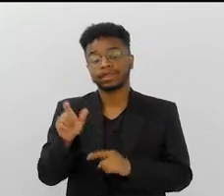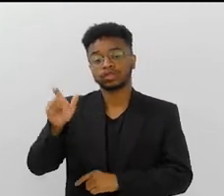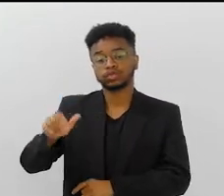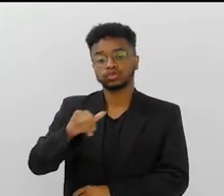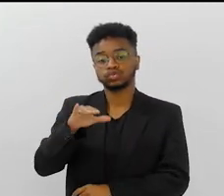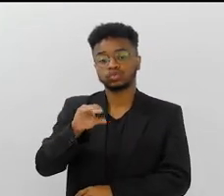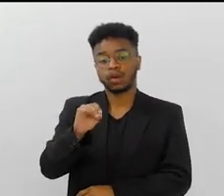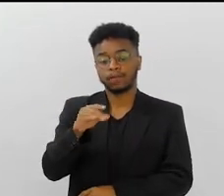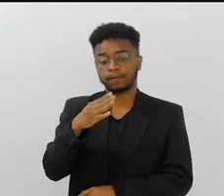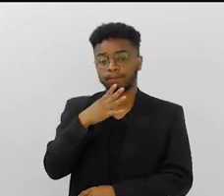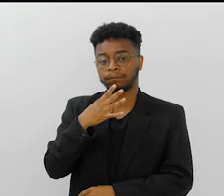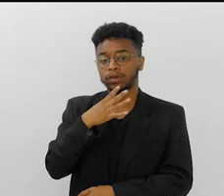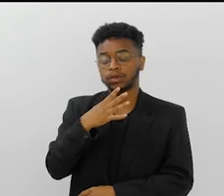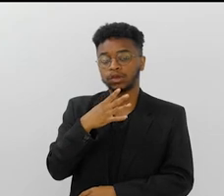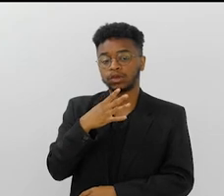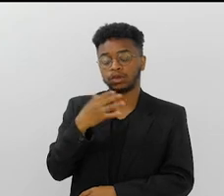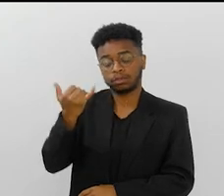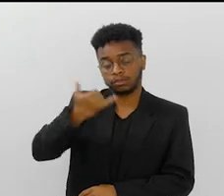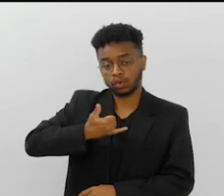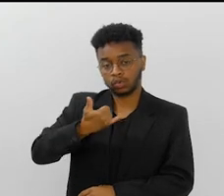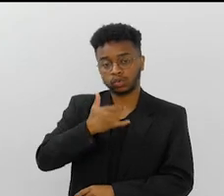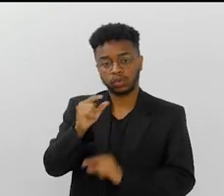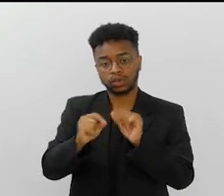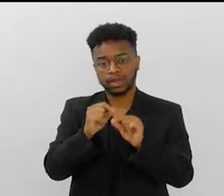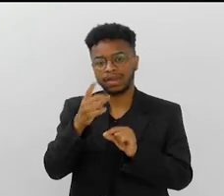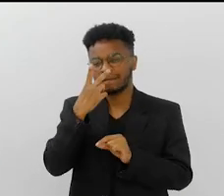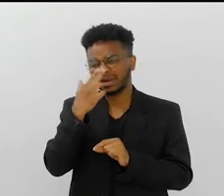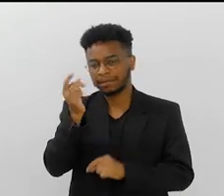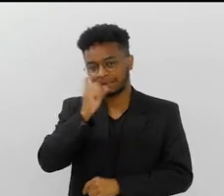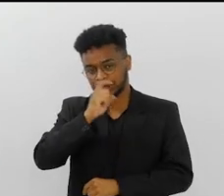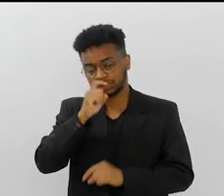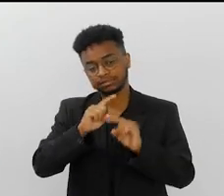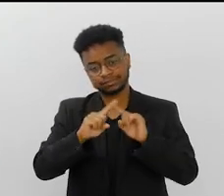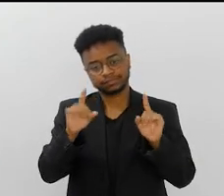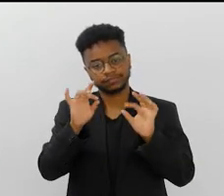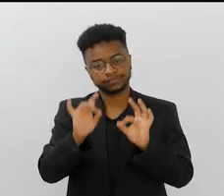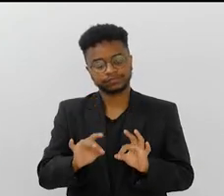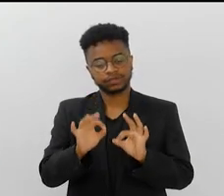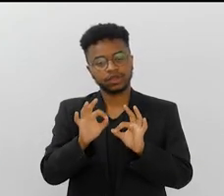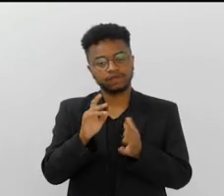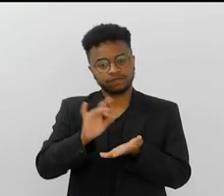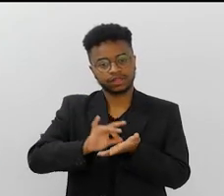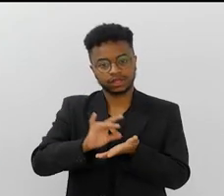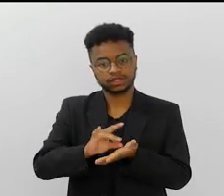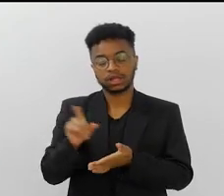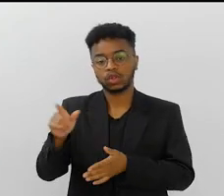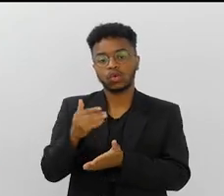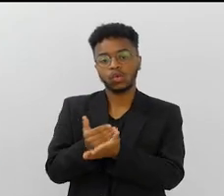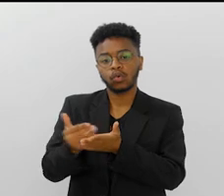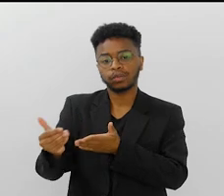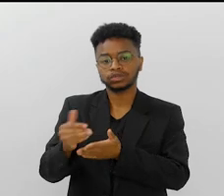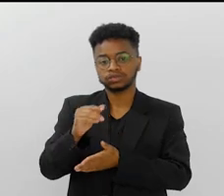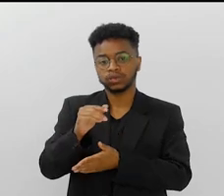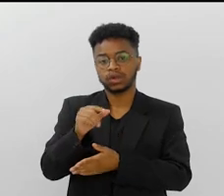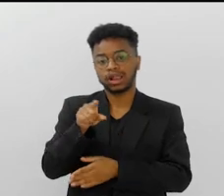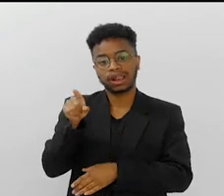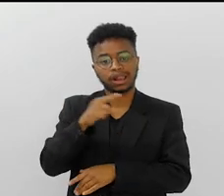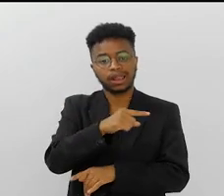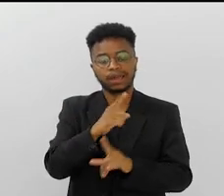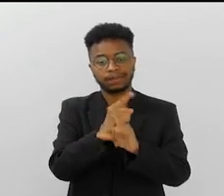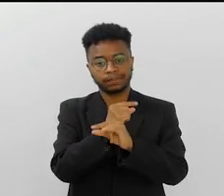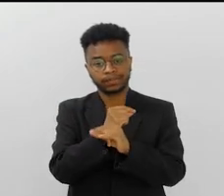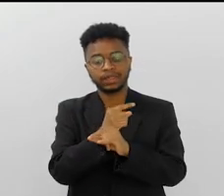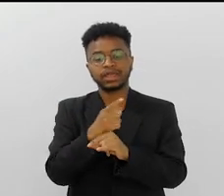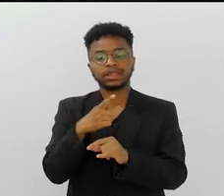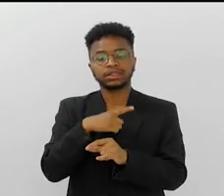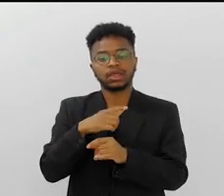contou uma história que, assim, mais uma história que parece mentira, mas é verdade, do Carnaval. Quando ele começou na Beja Flor, a